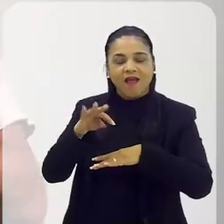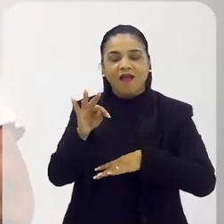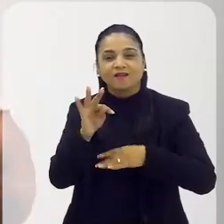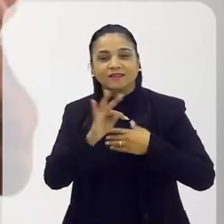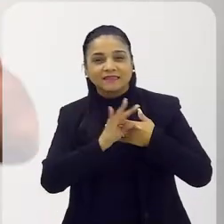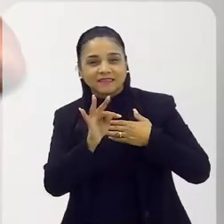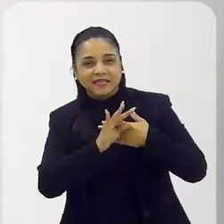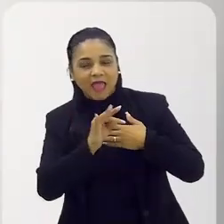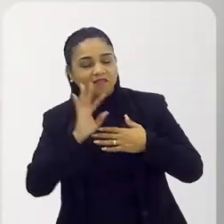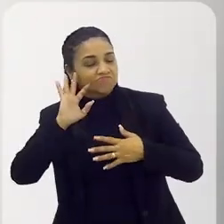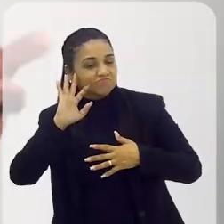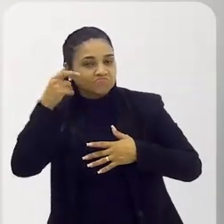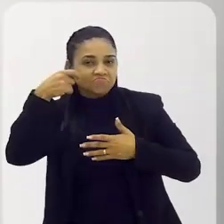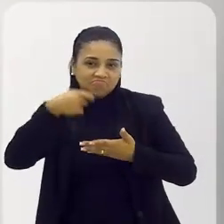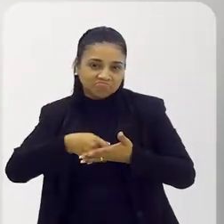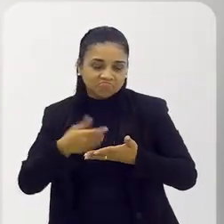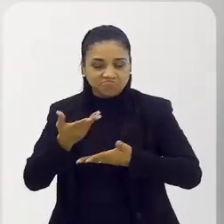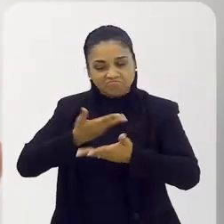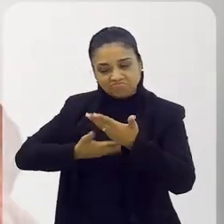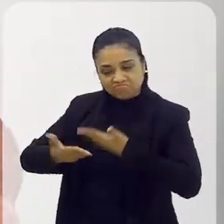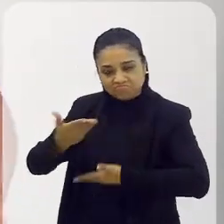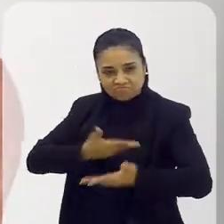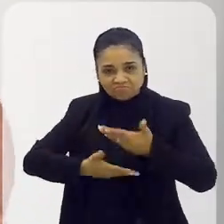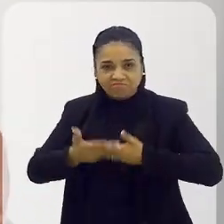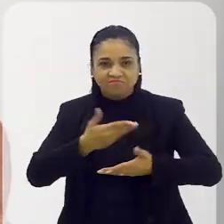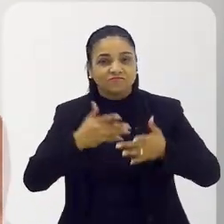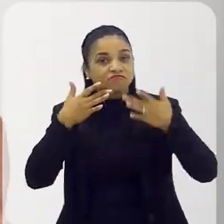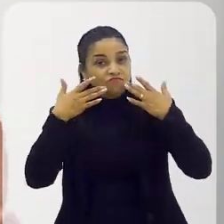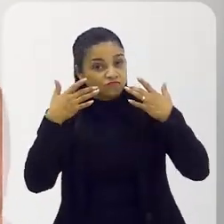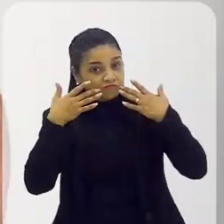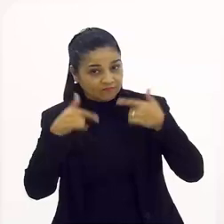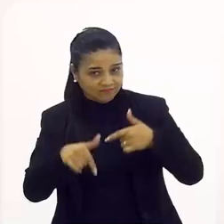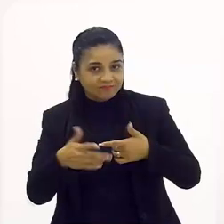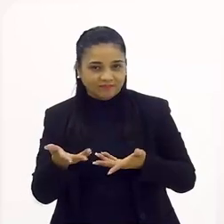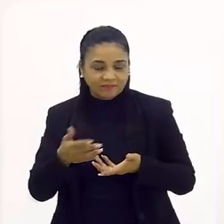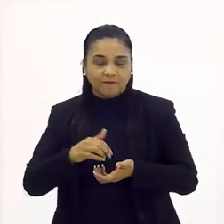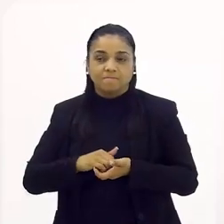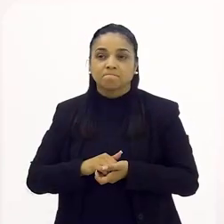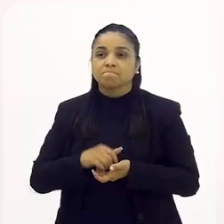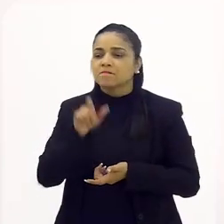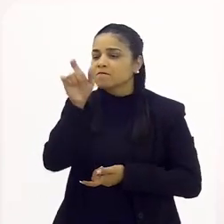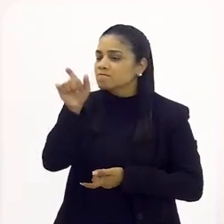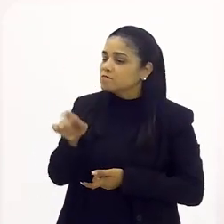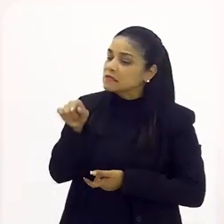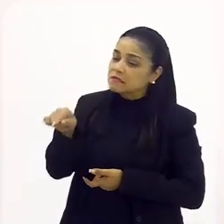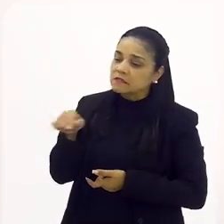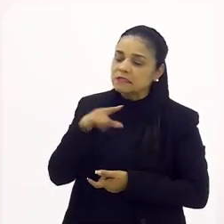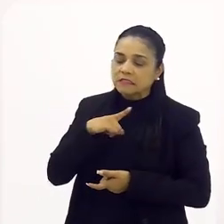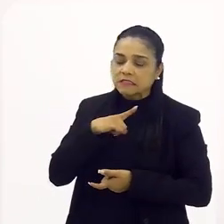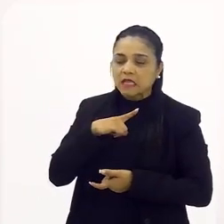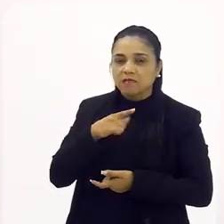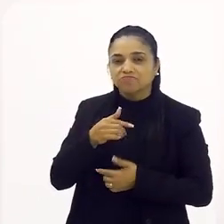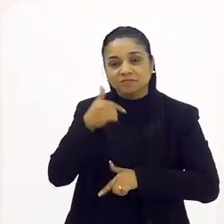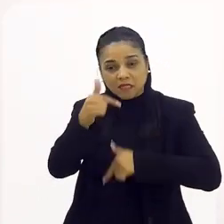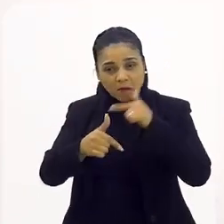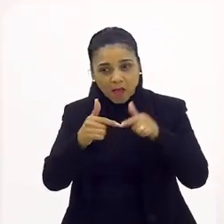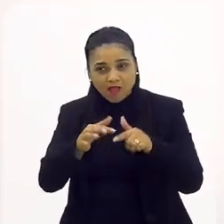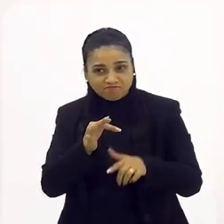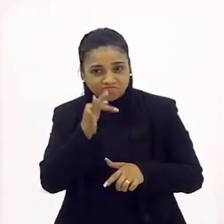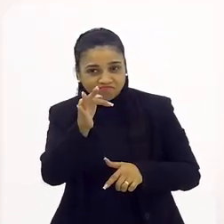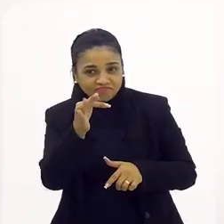conversar entre si, de decidirem coisas entre si, entendeu? Me diz uma coisa, você tem, está com alguma coisa em vista?